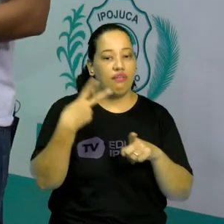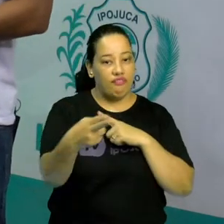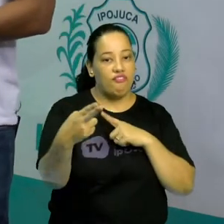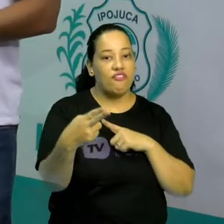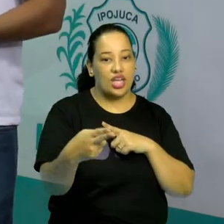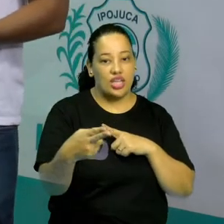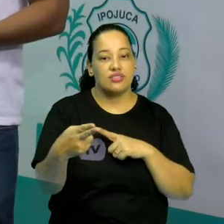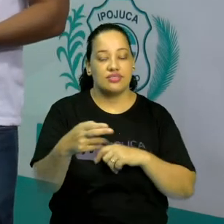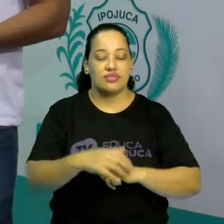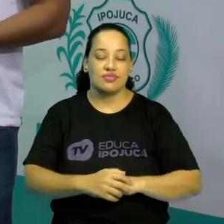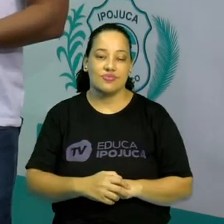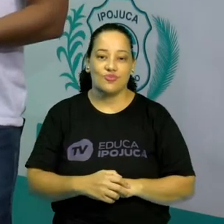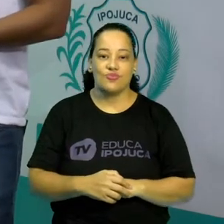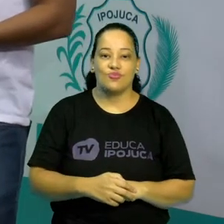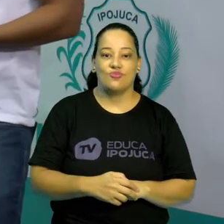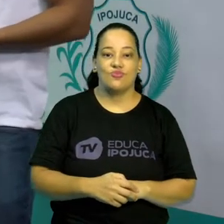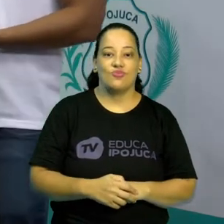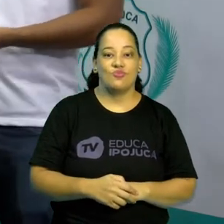ganha o jogo.